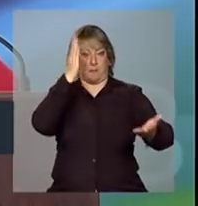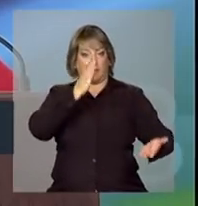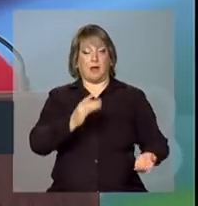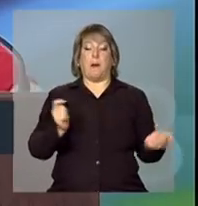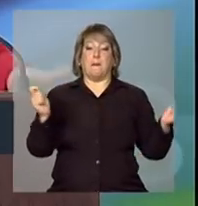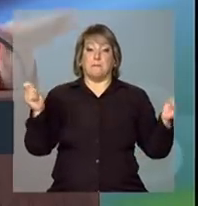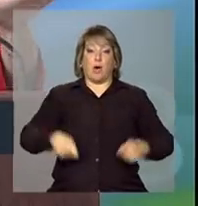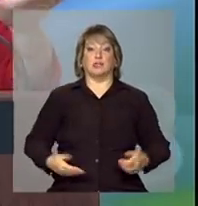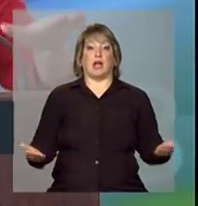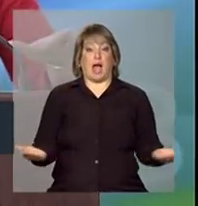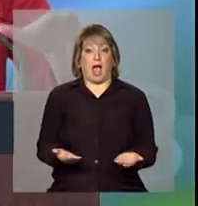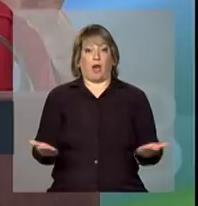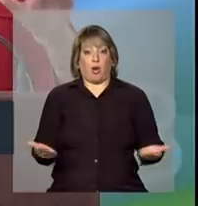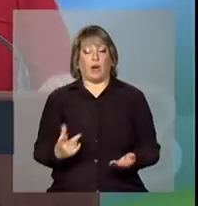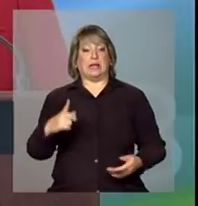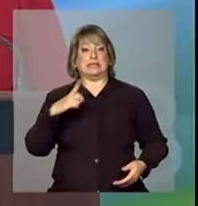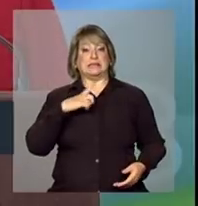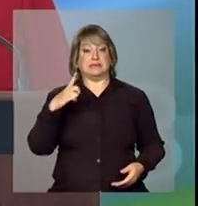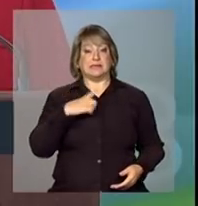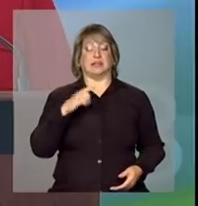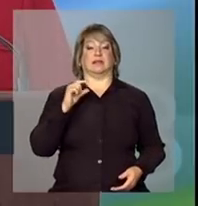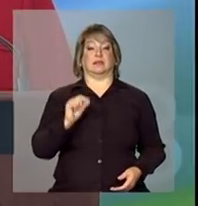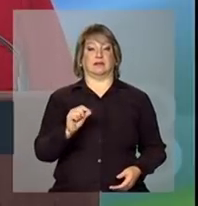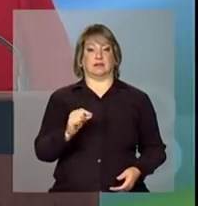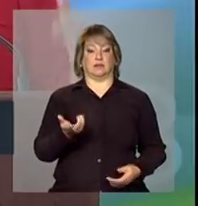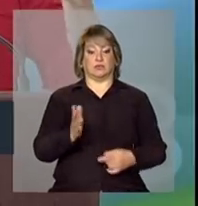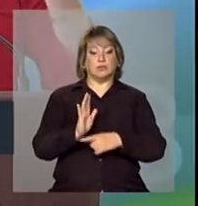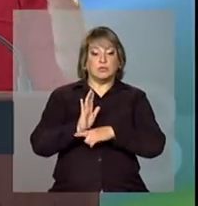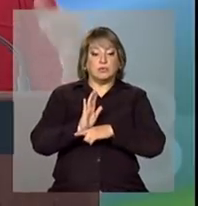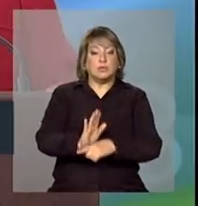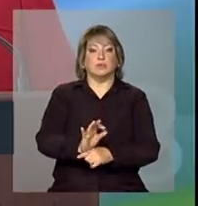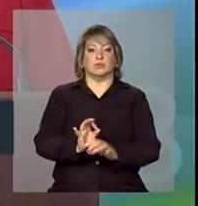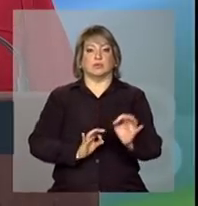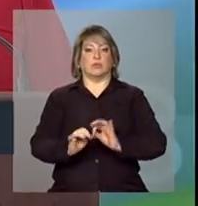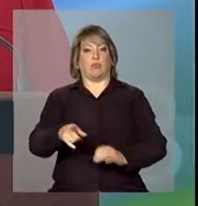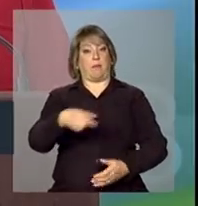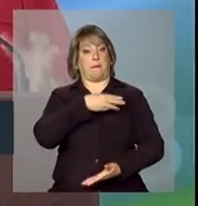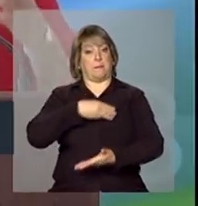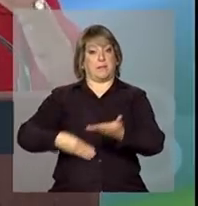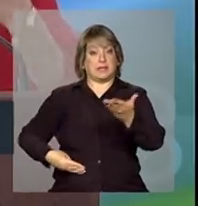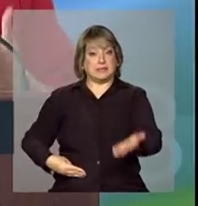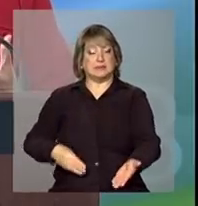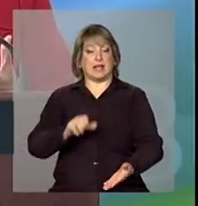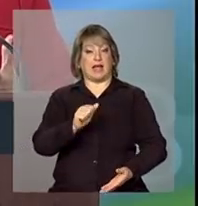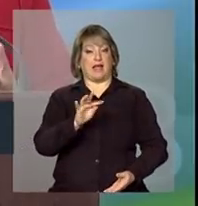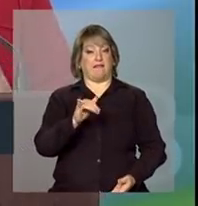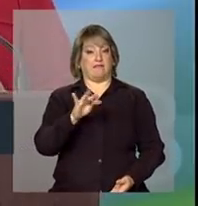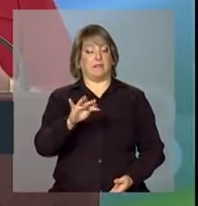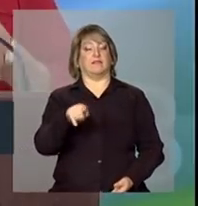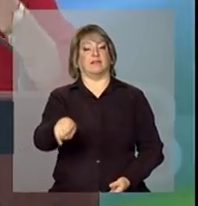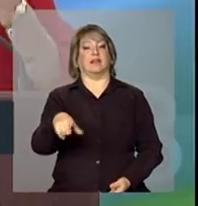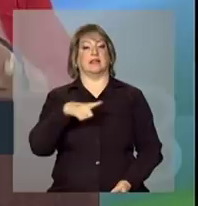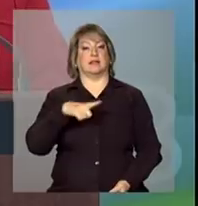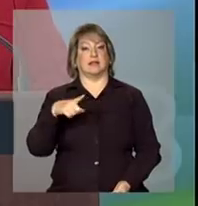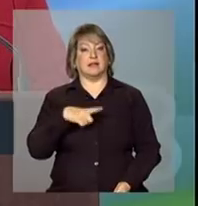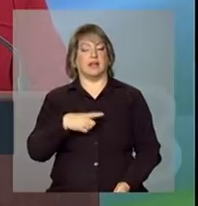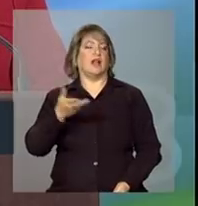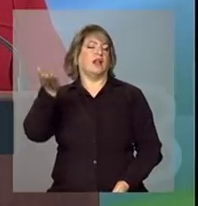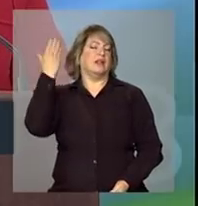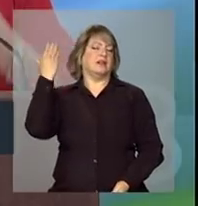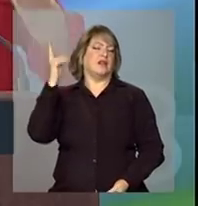contar com uma estrutura institucional de apoio com o ministro que vem de uma